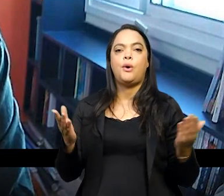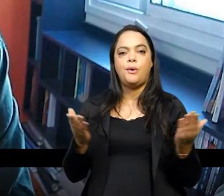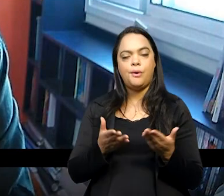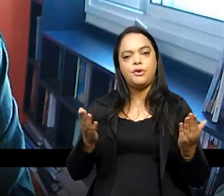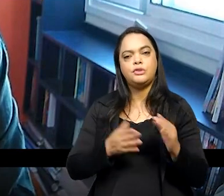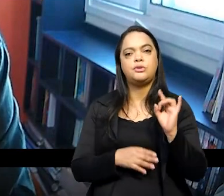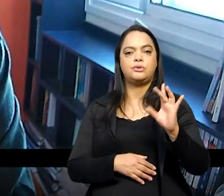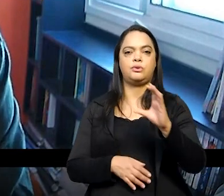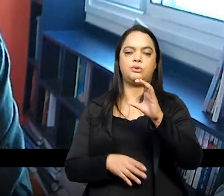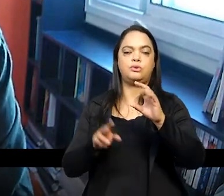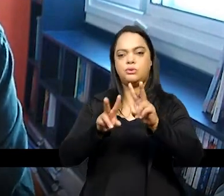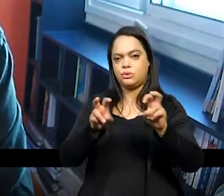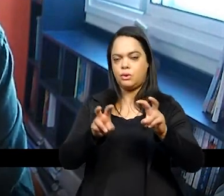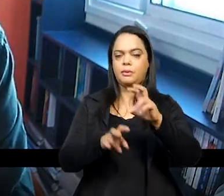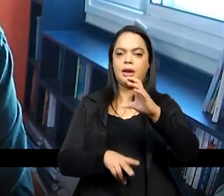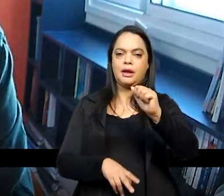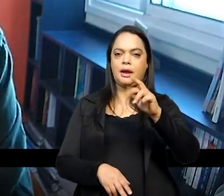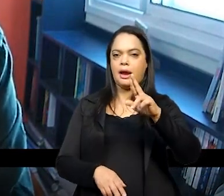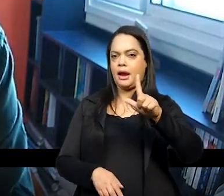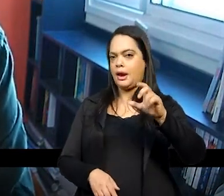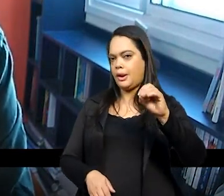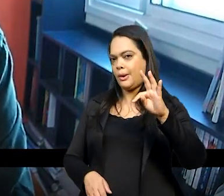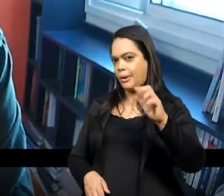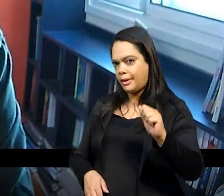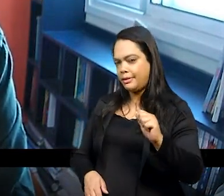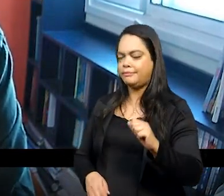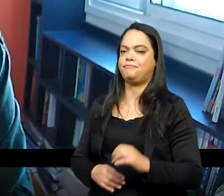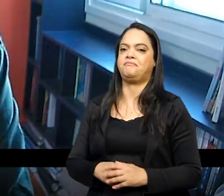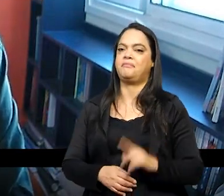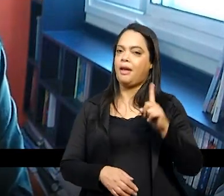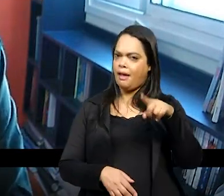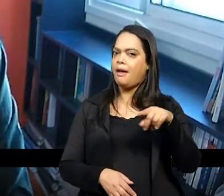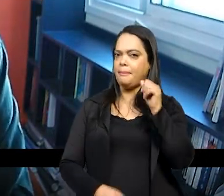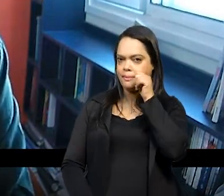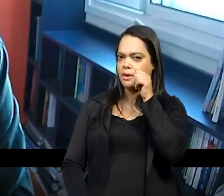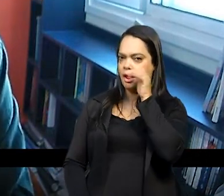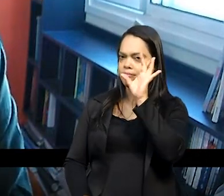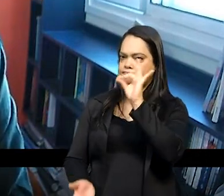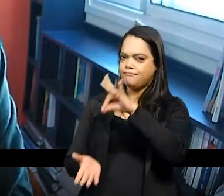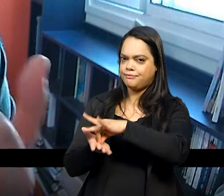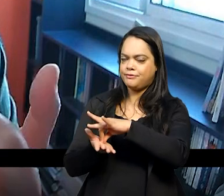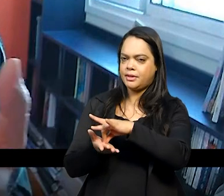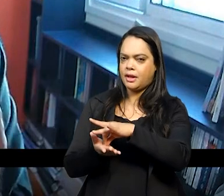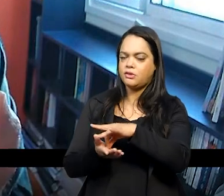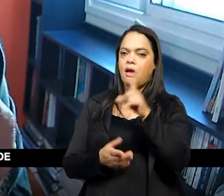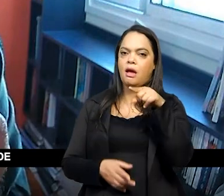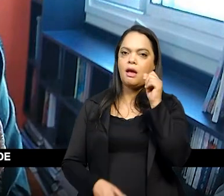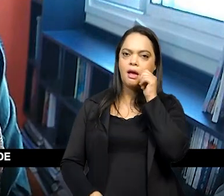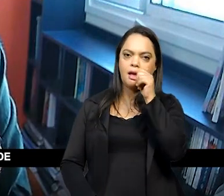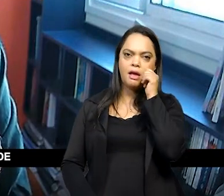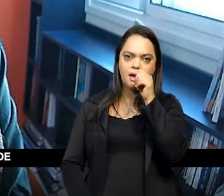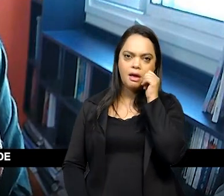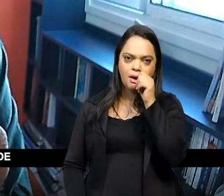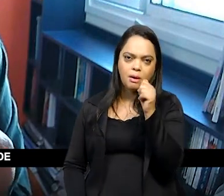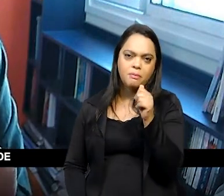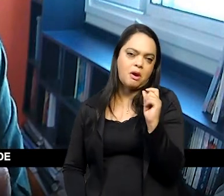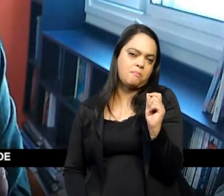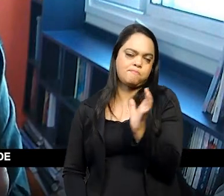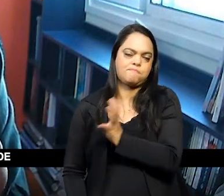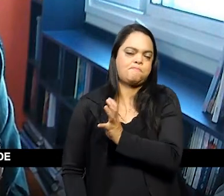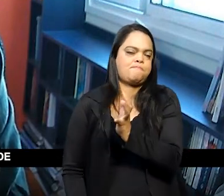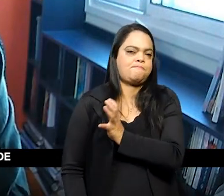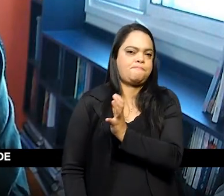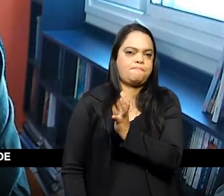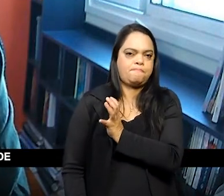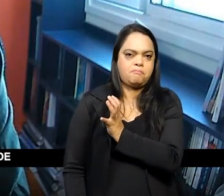Carlota Joaquina a Carlota Joaquina era mulher de fato no entanto ela era uma mulher da nobreza ela era